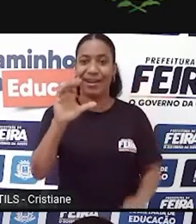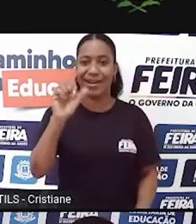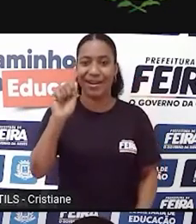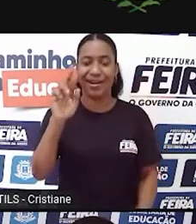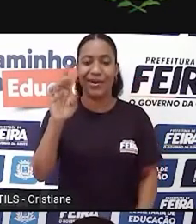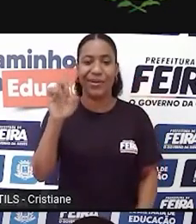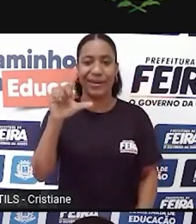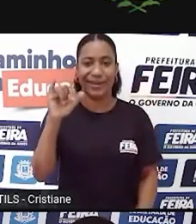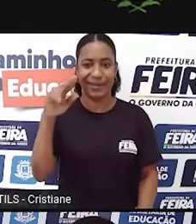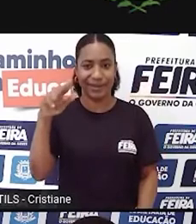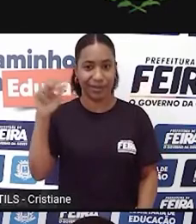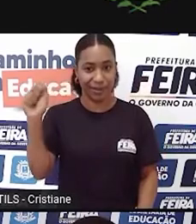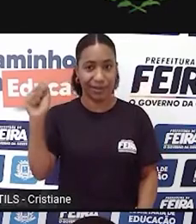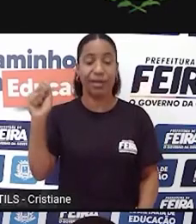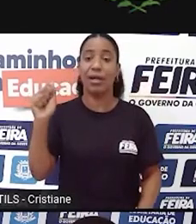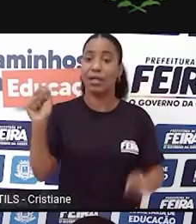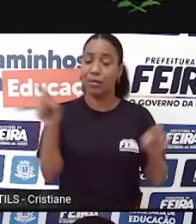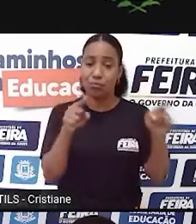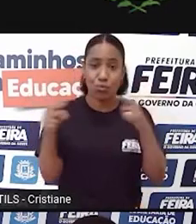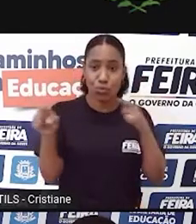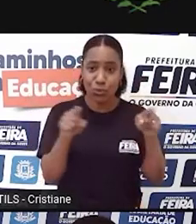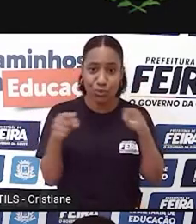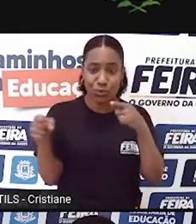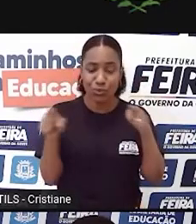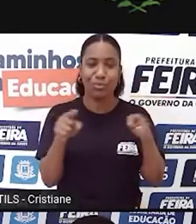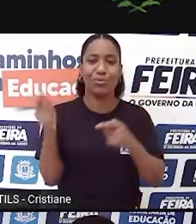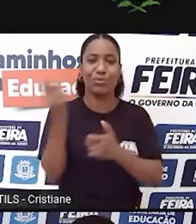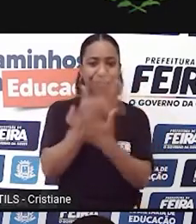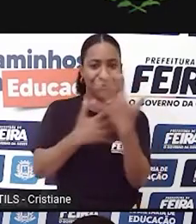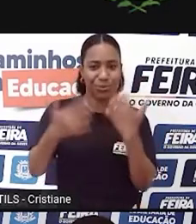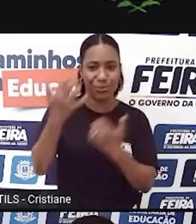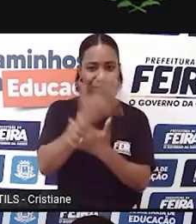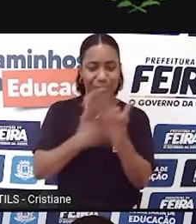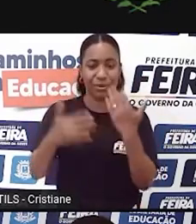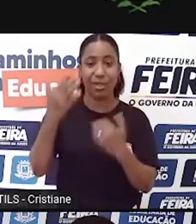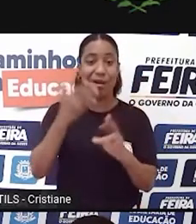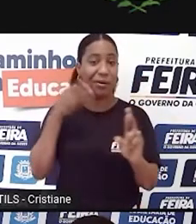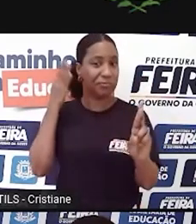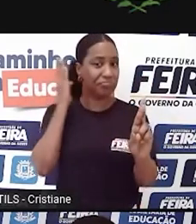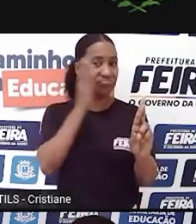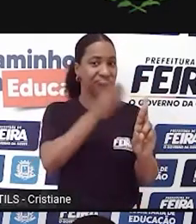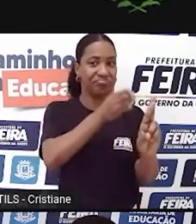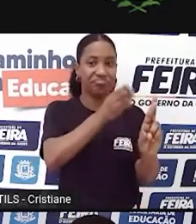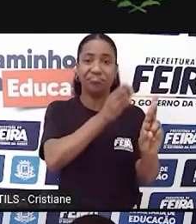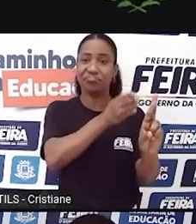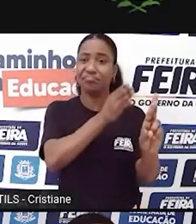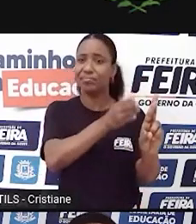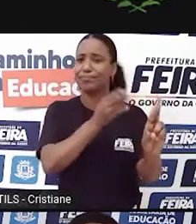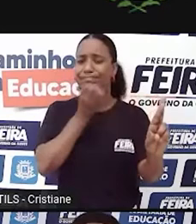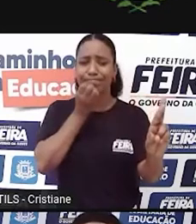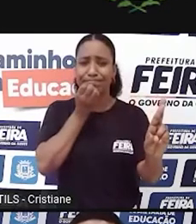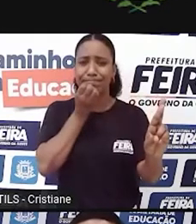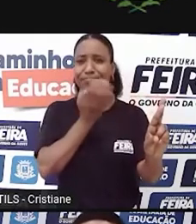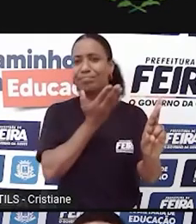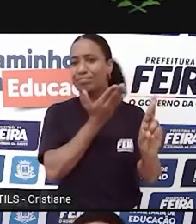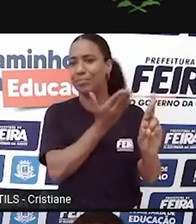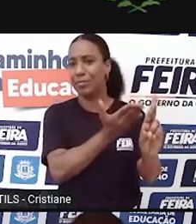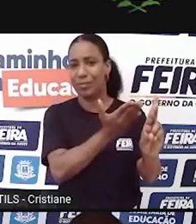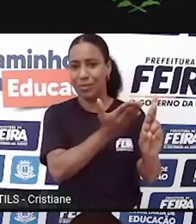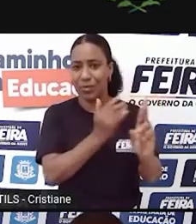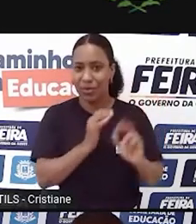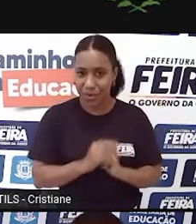gravadas, então, para mim, hoje é uma referência na literatura e na poesia também. Se você lê Quarto de